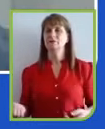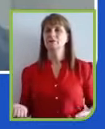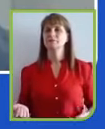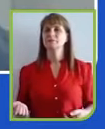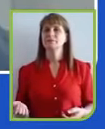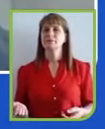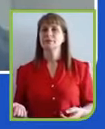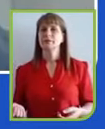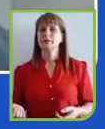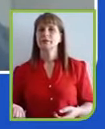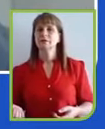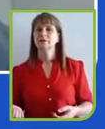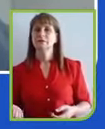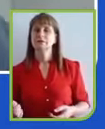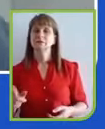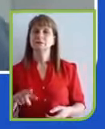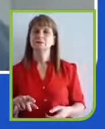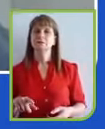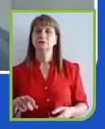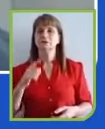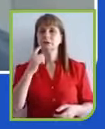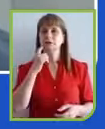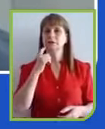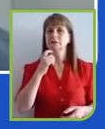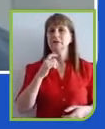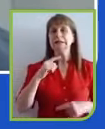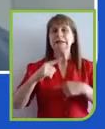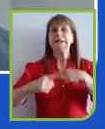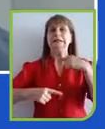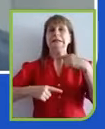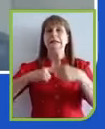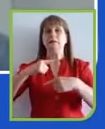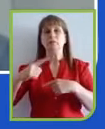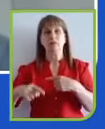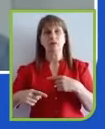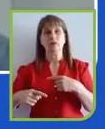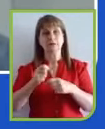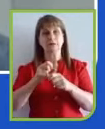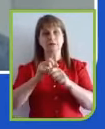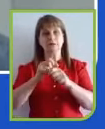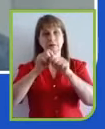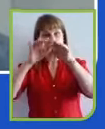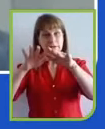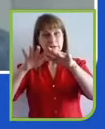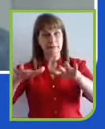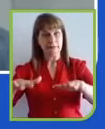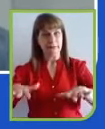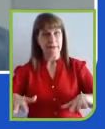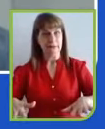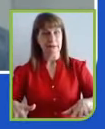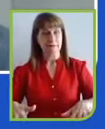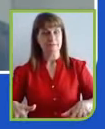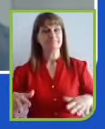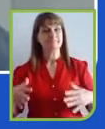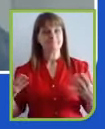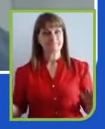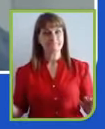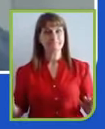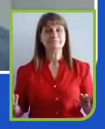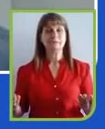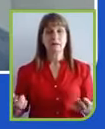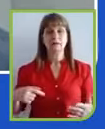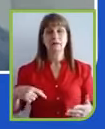sobre a questão da pós-pandemia, eu creio que, assim, nós estamos nessa